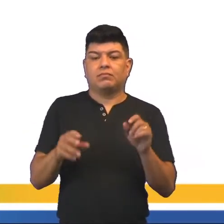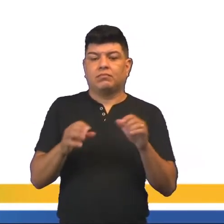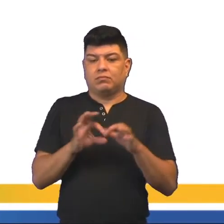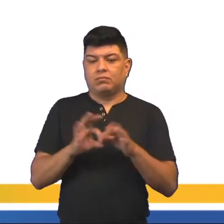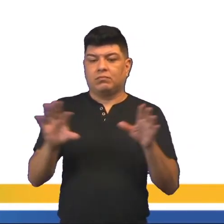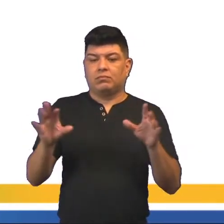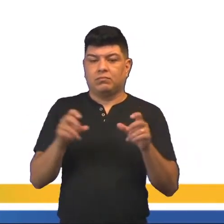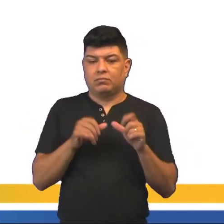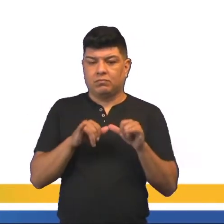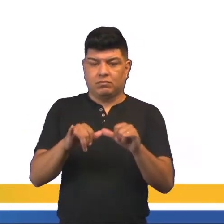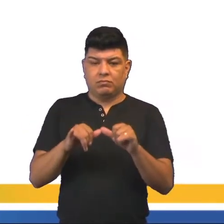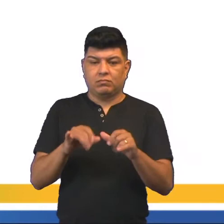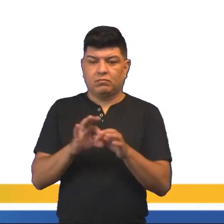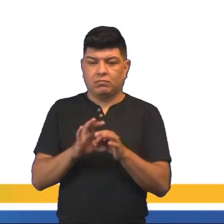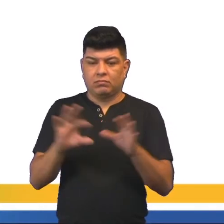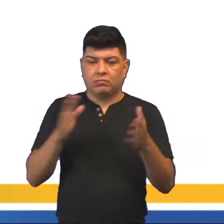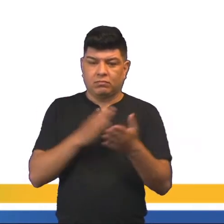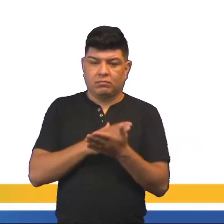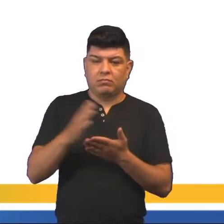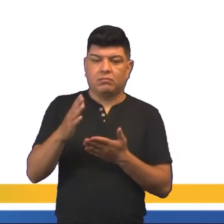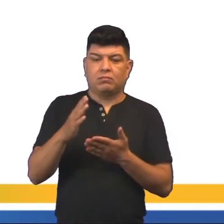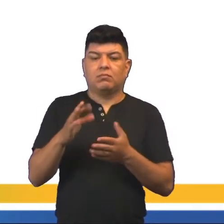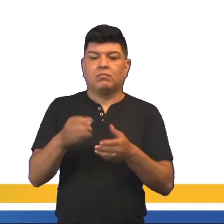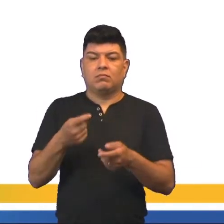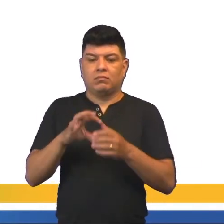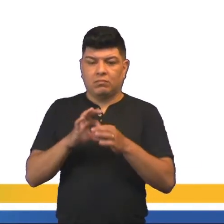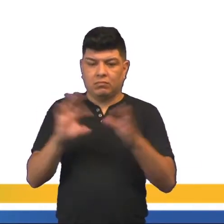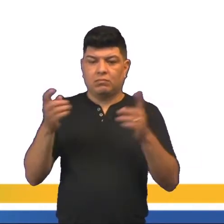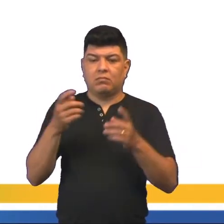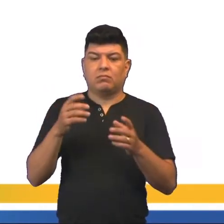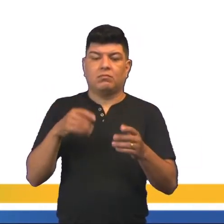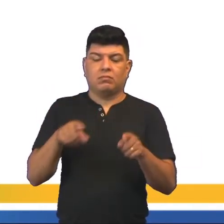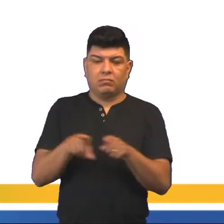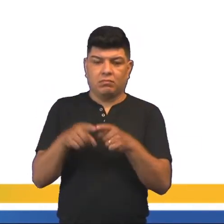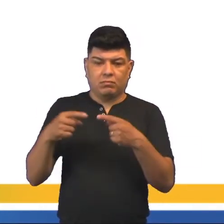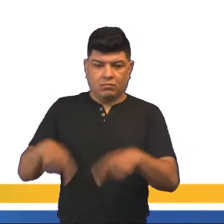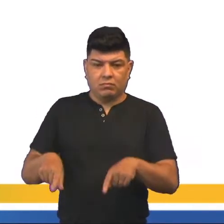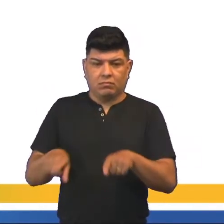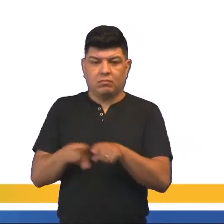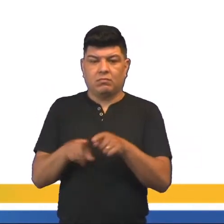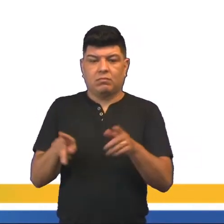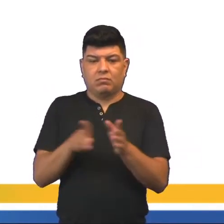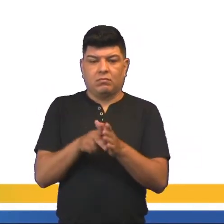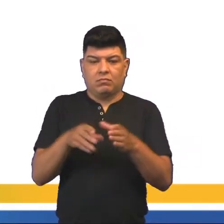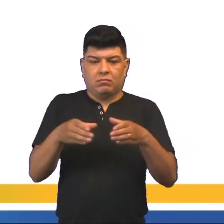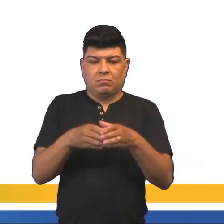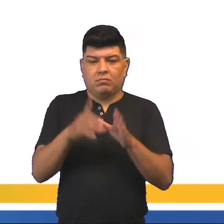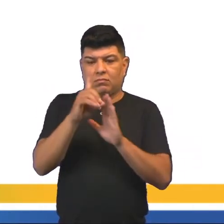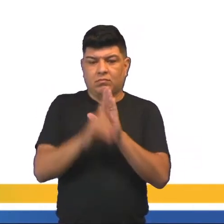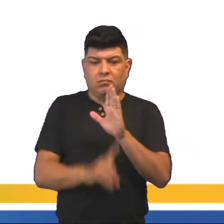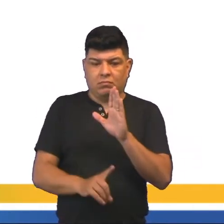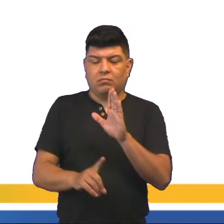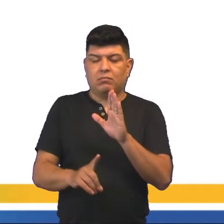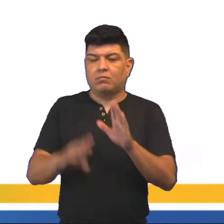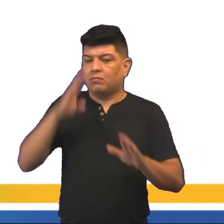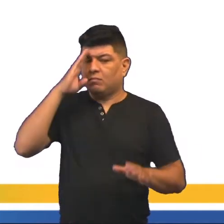defesa do livre comércio, da livre iniciativa e livre concorrência. A propriedade como um direito